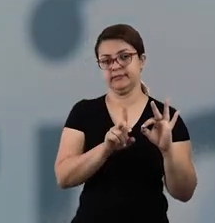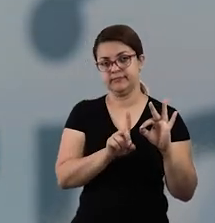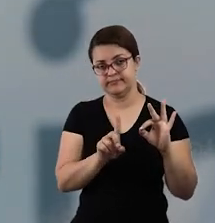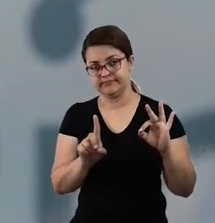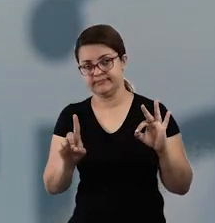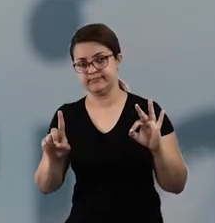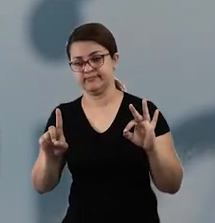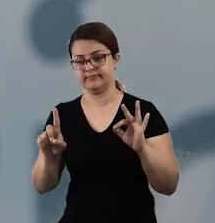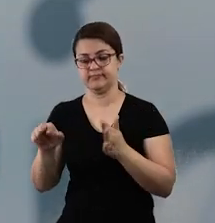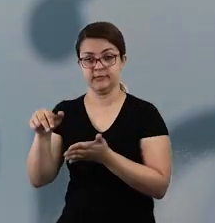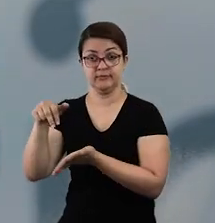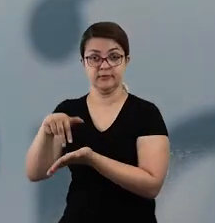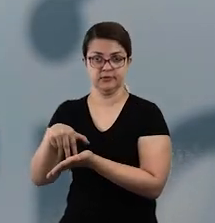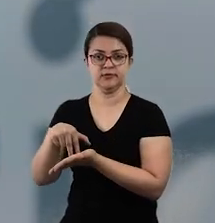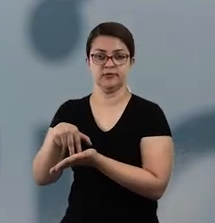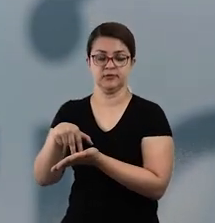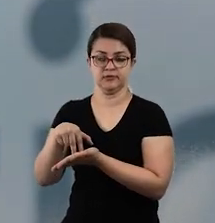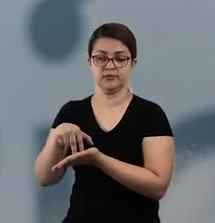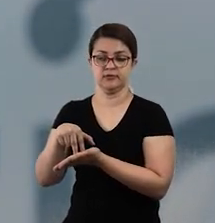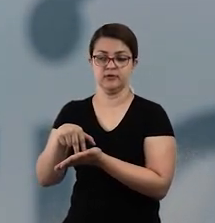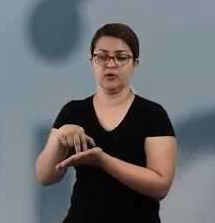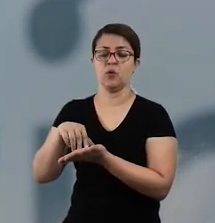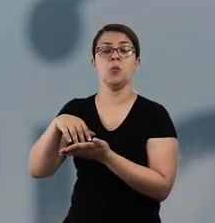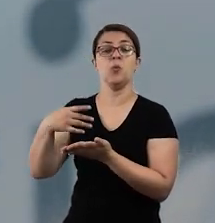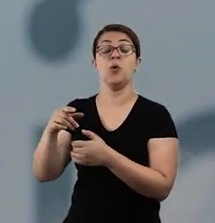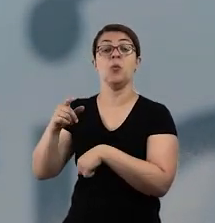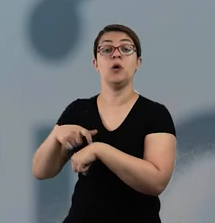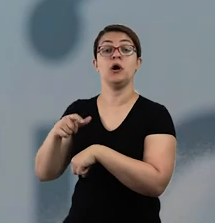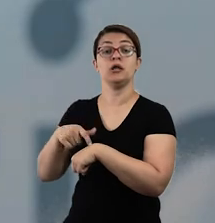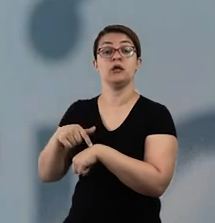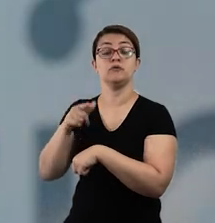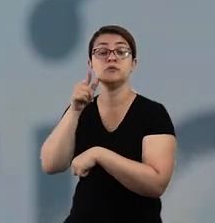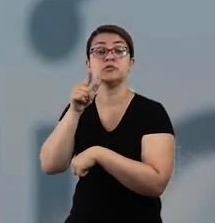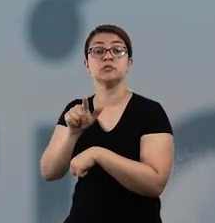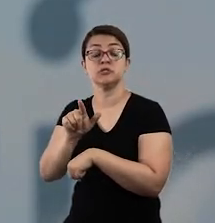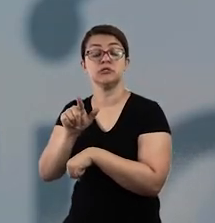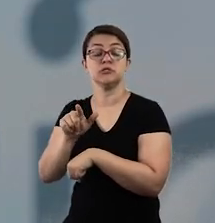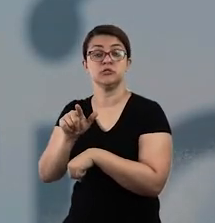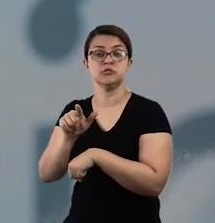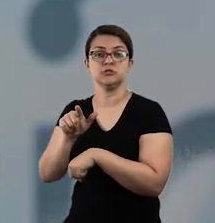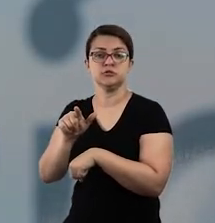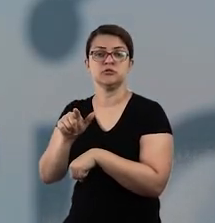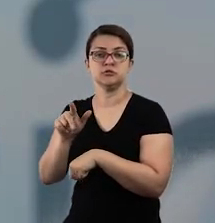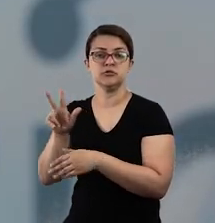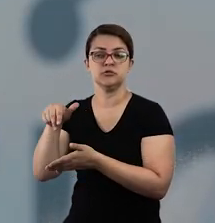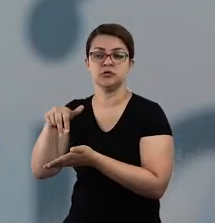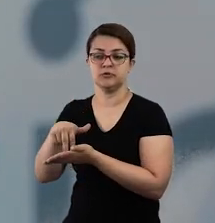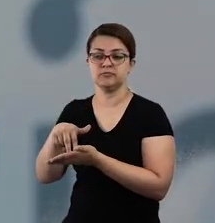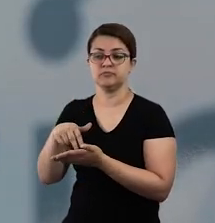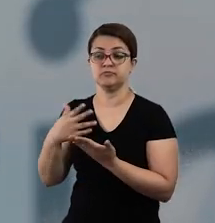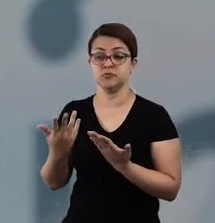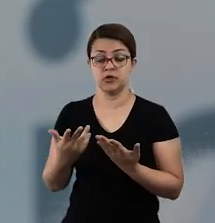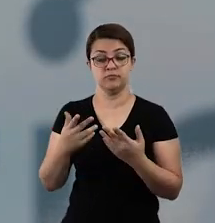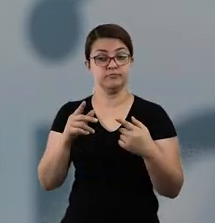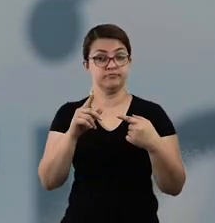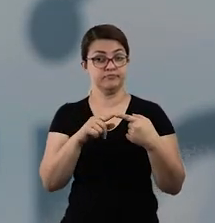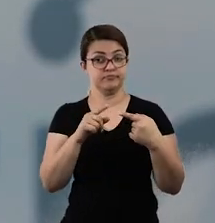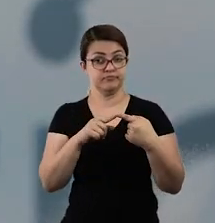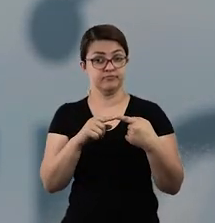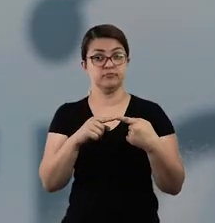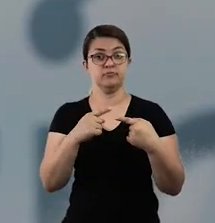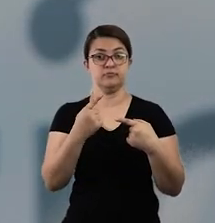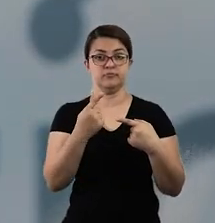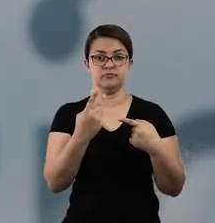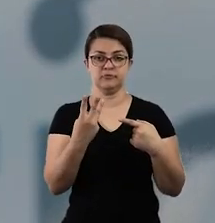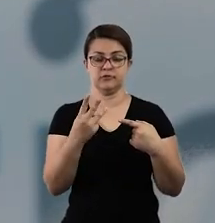trajeto até o determinado lugar onde eu estou indo. Que horas que eu vou chegar nesse lugar? Então tem que ser uma dessas três opções. vou chegar